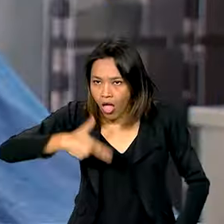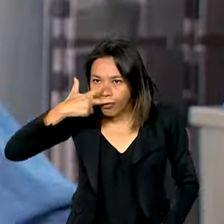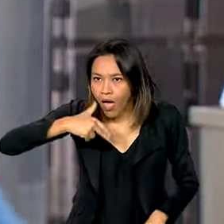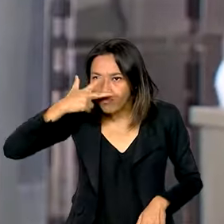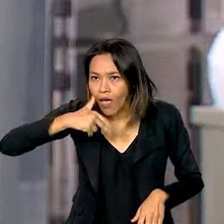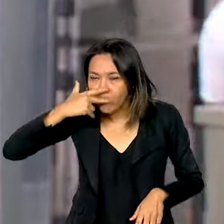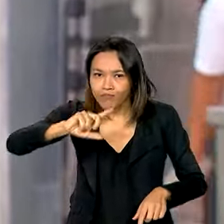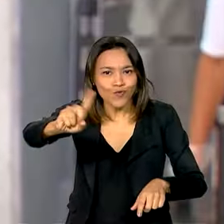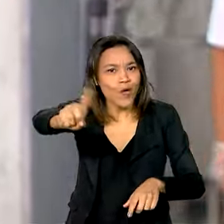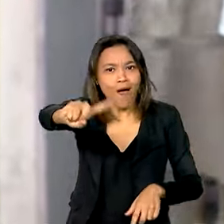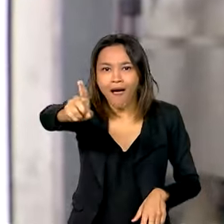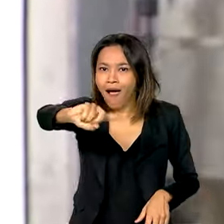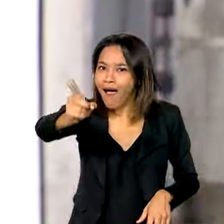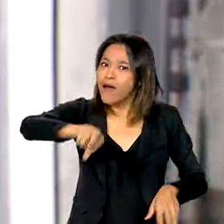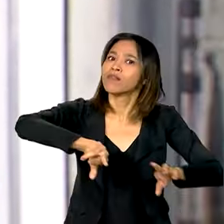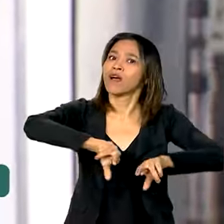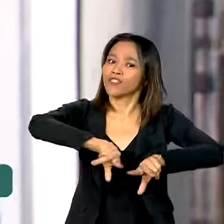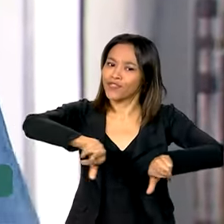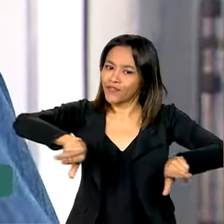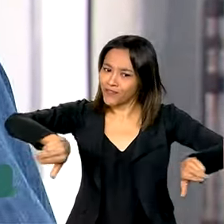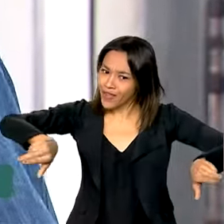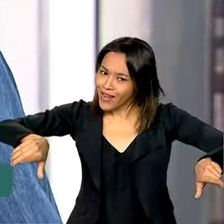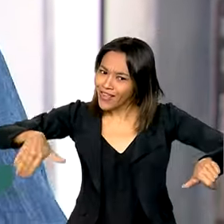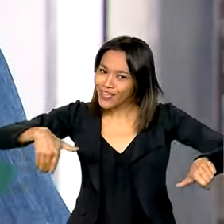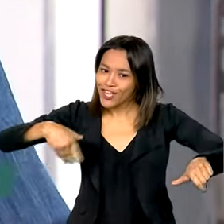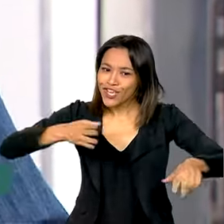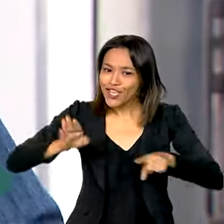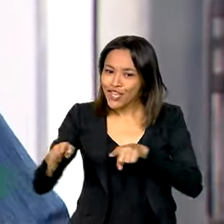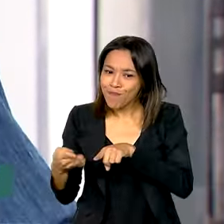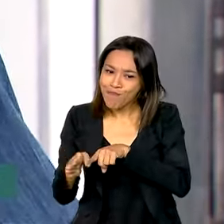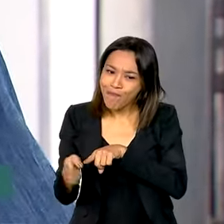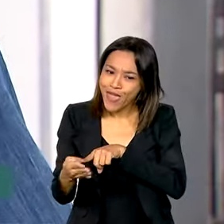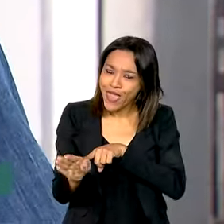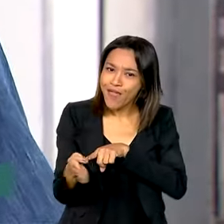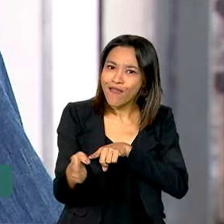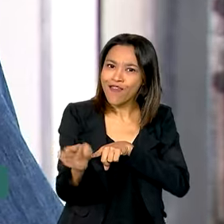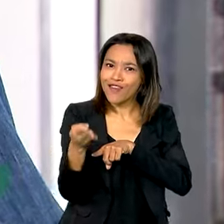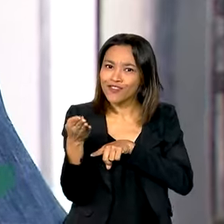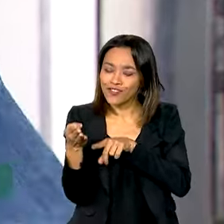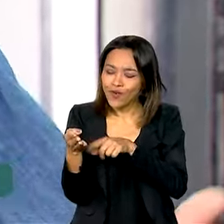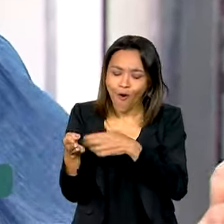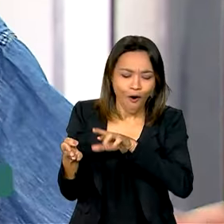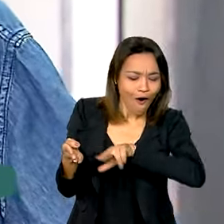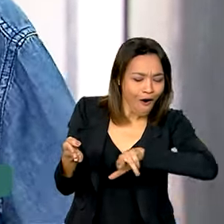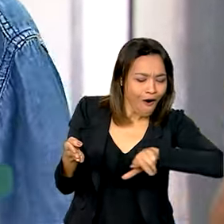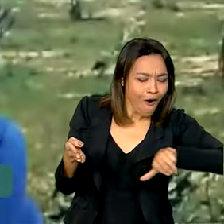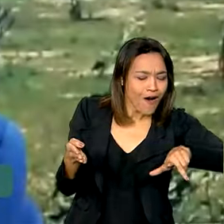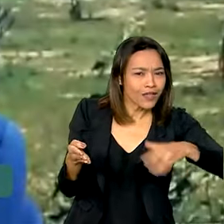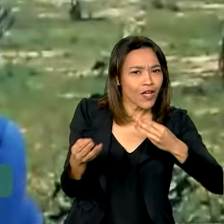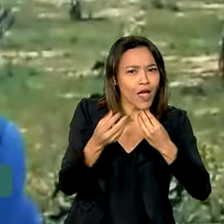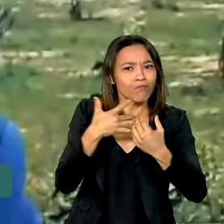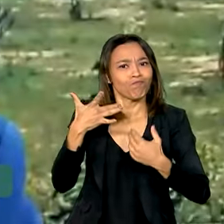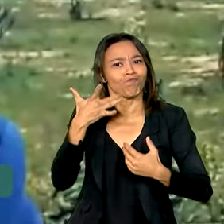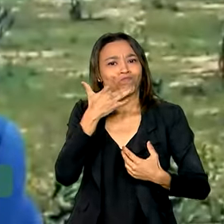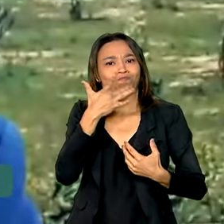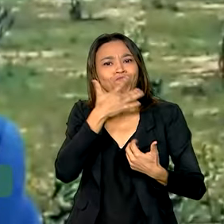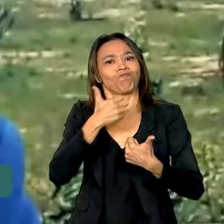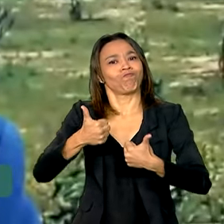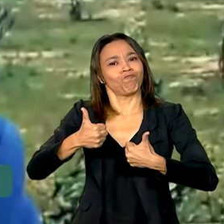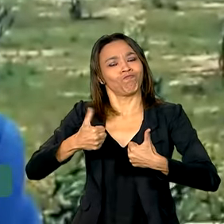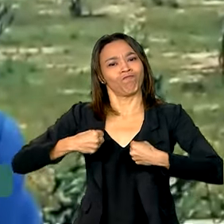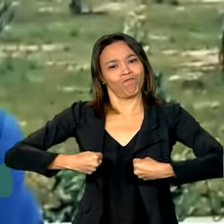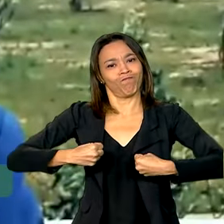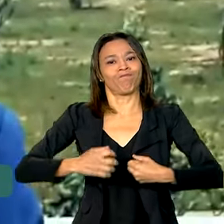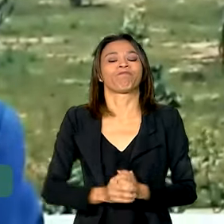estrogonofe, tem uma poça de peixe, então é diversificado e é nutritivo. Para o ministro do